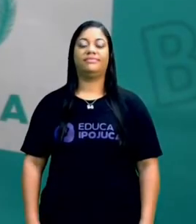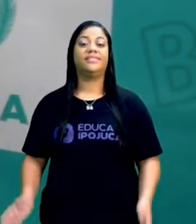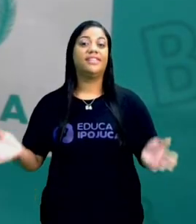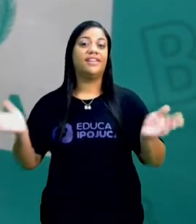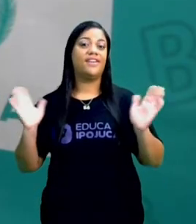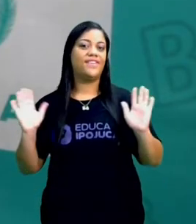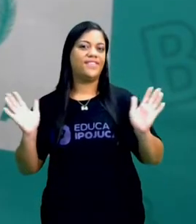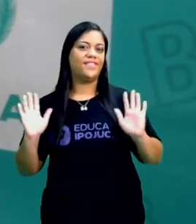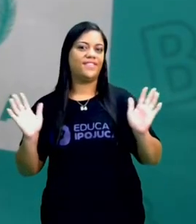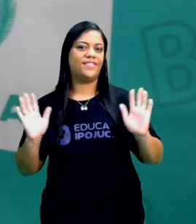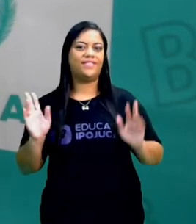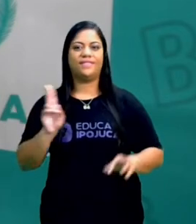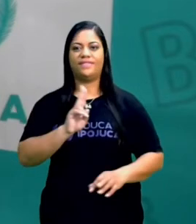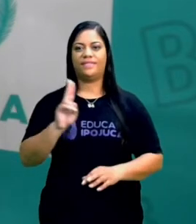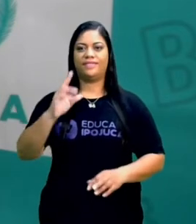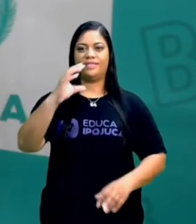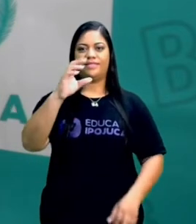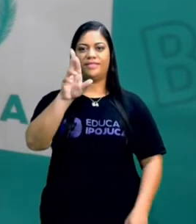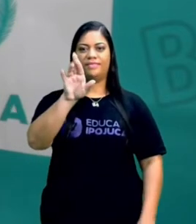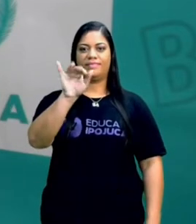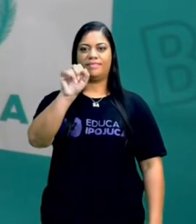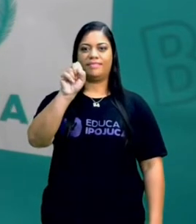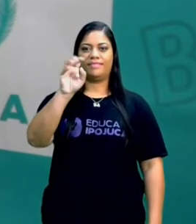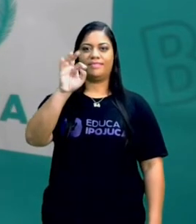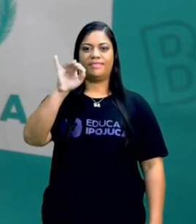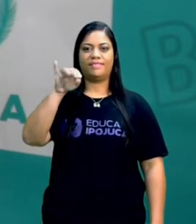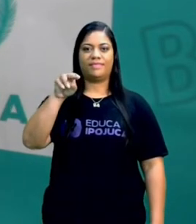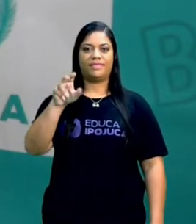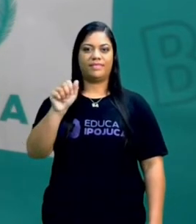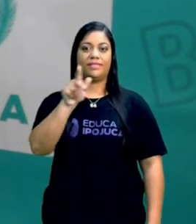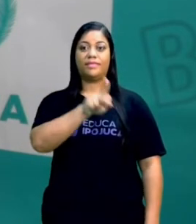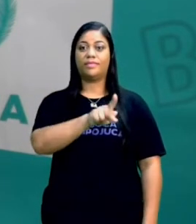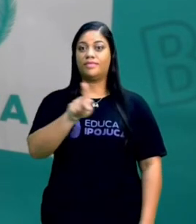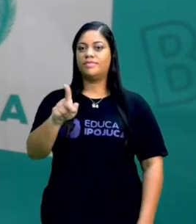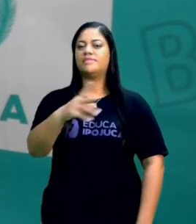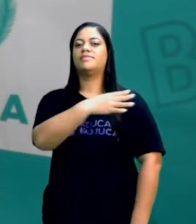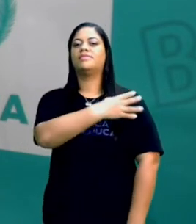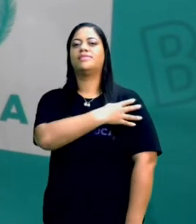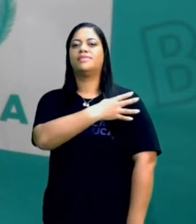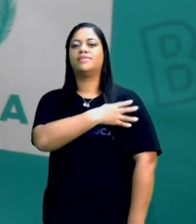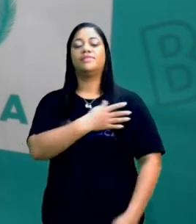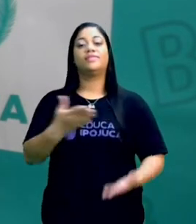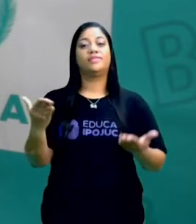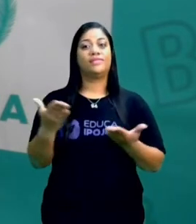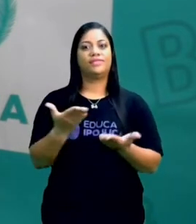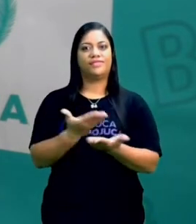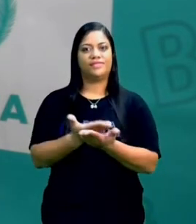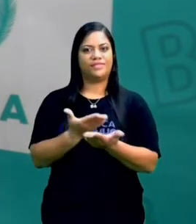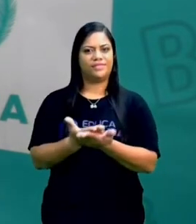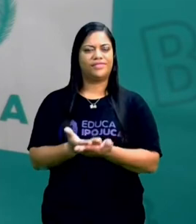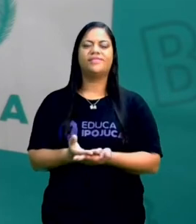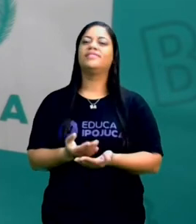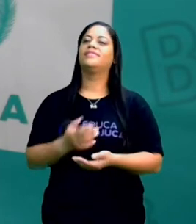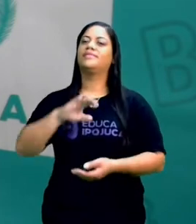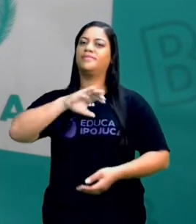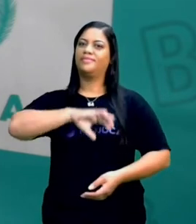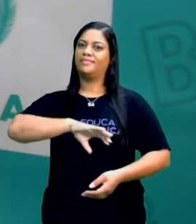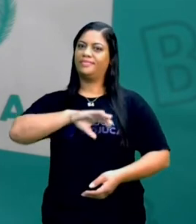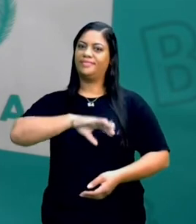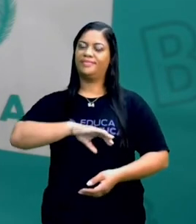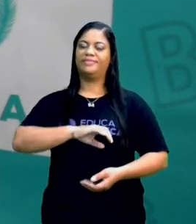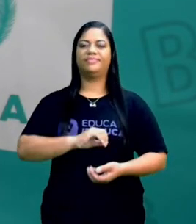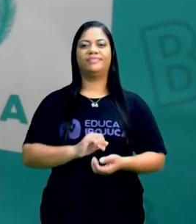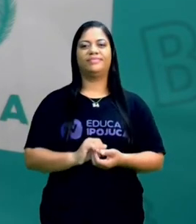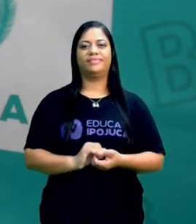Olá, meu nome é Cristina Chagas, sou professora do quarto ano e hoje nós vamos para mais uma aula de língua